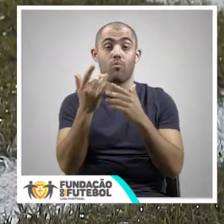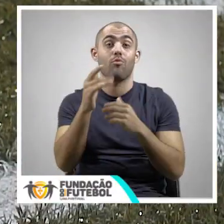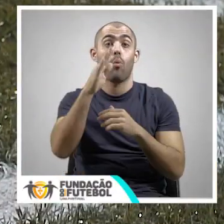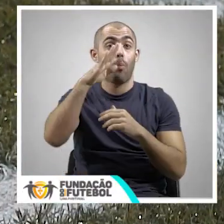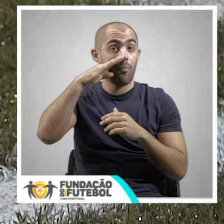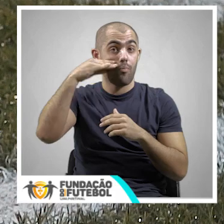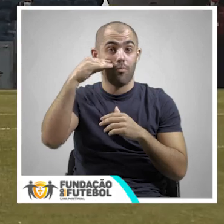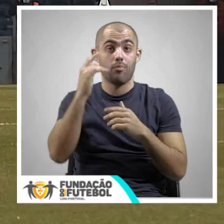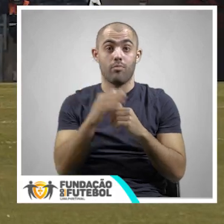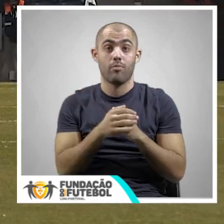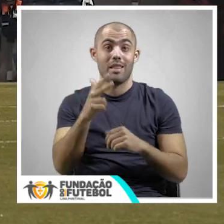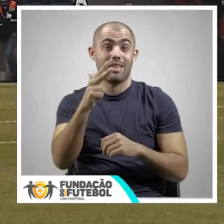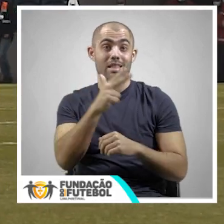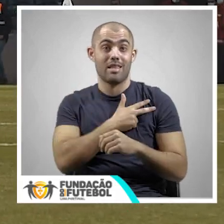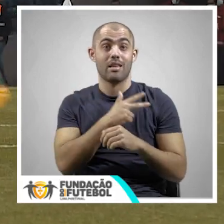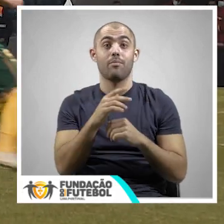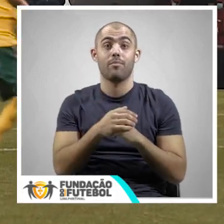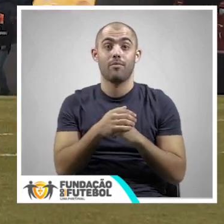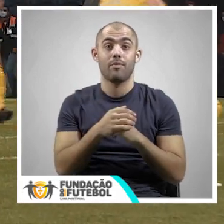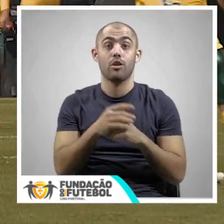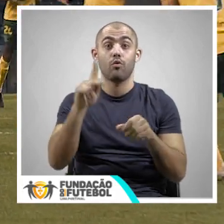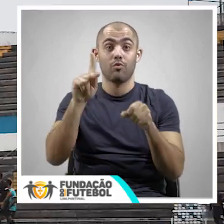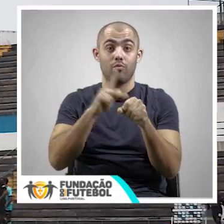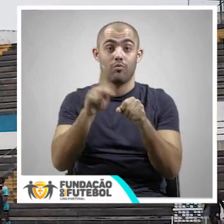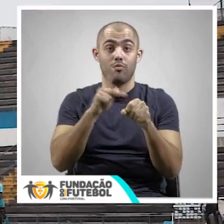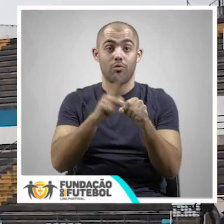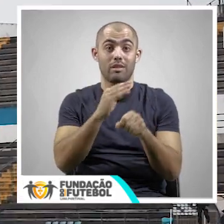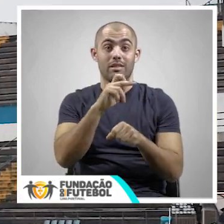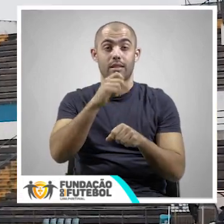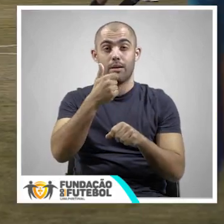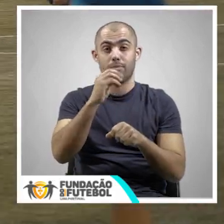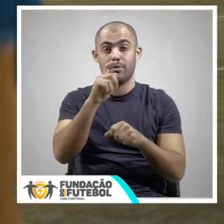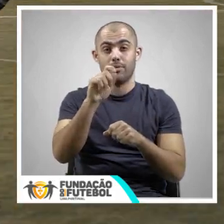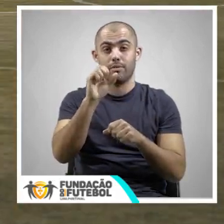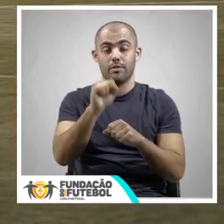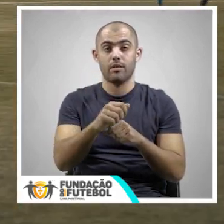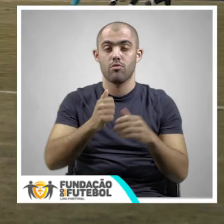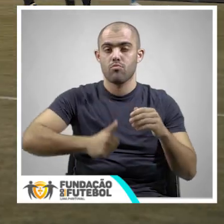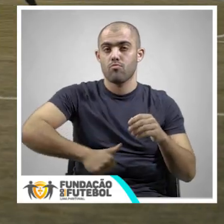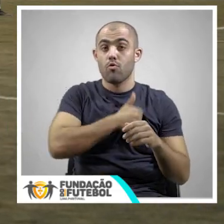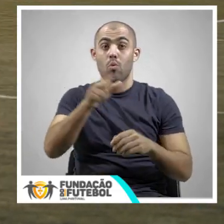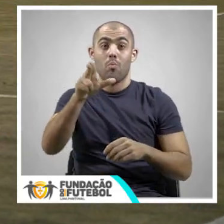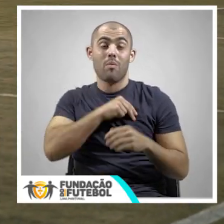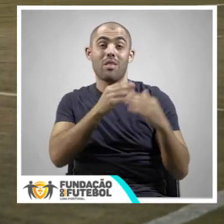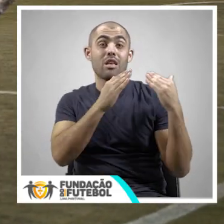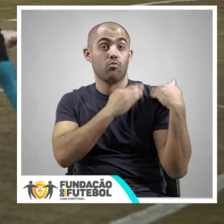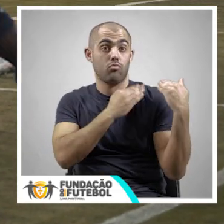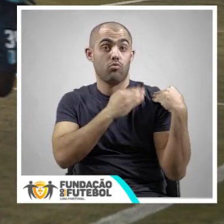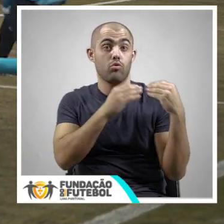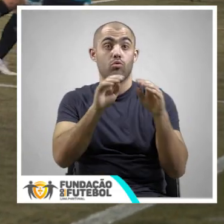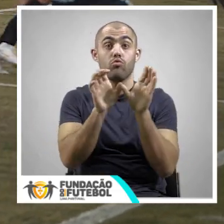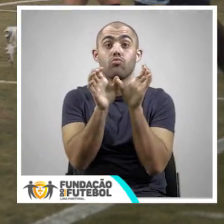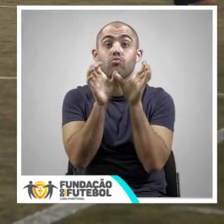Futebol Clube Passos de Ferreira da Liga Noz e Futebol Clube Vizela da Liga Portugal Sabseg venceram o Prémio